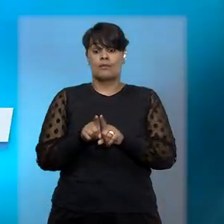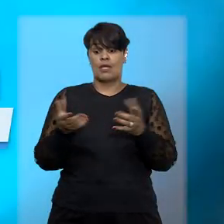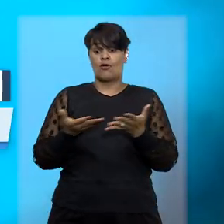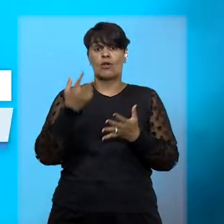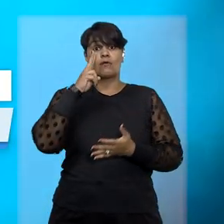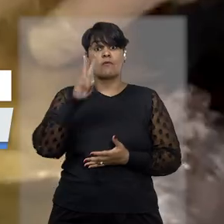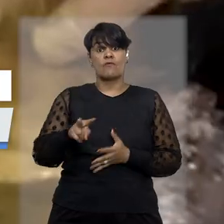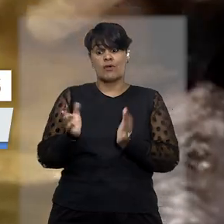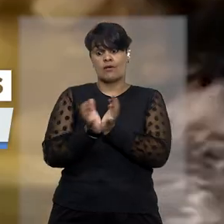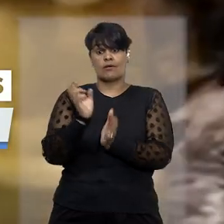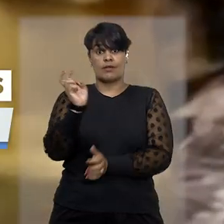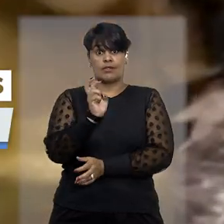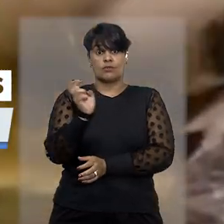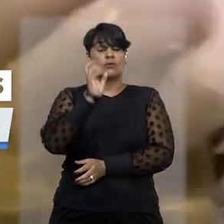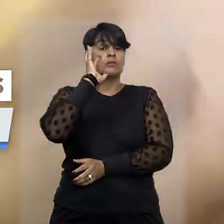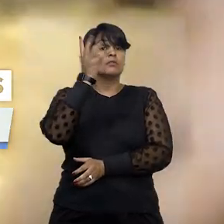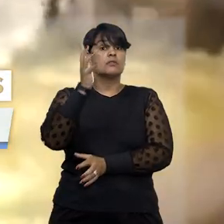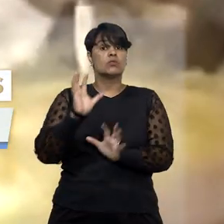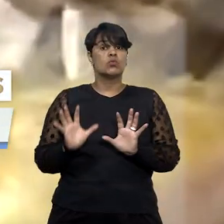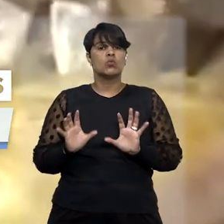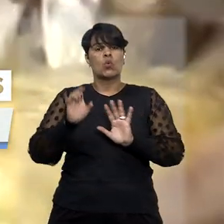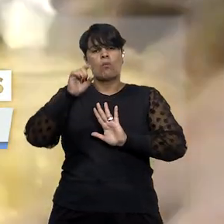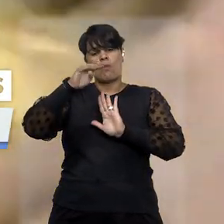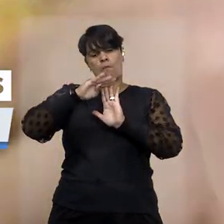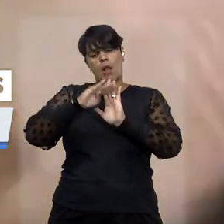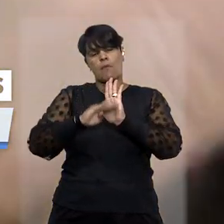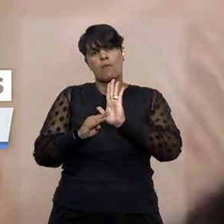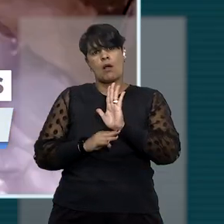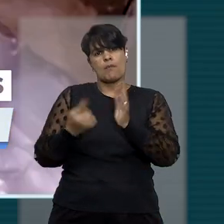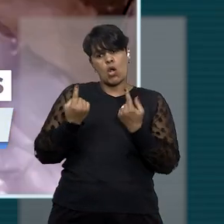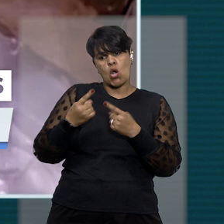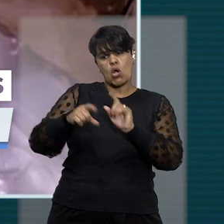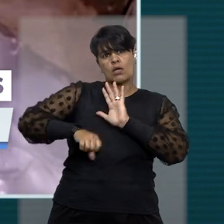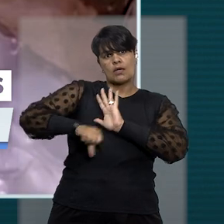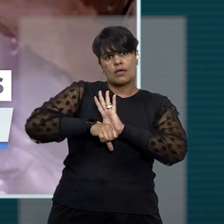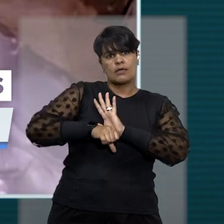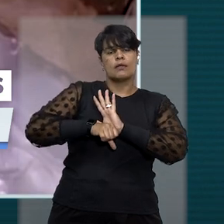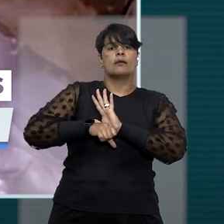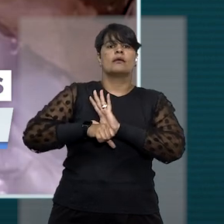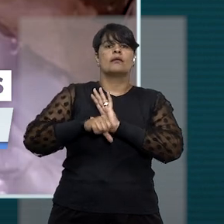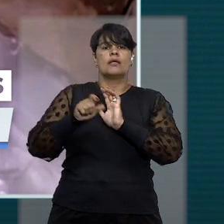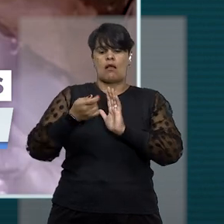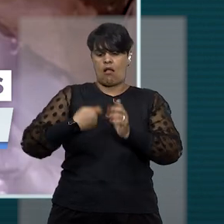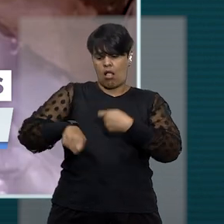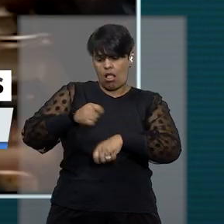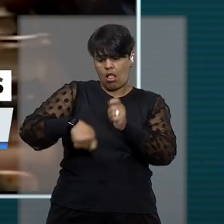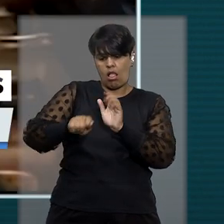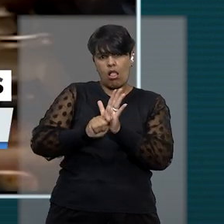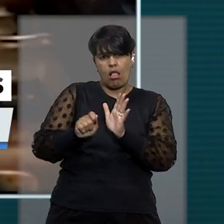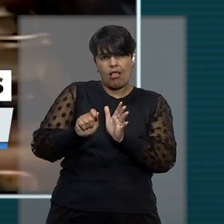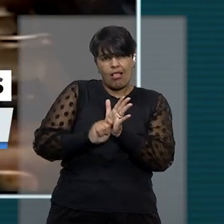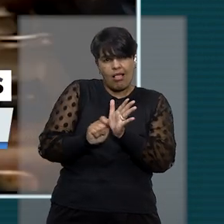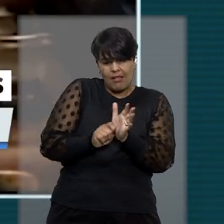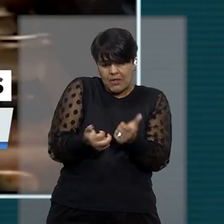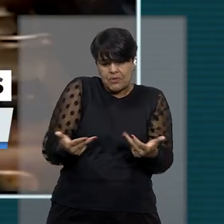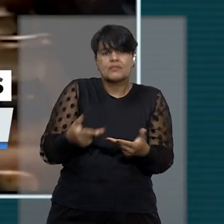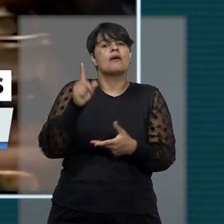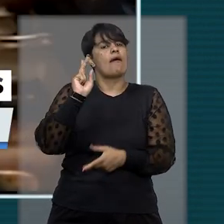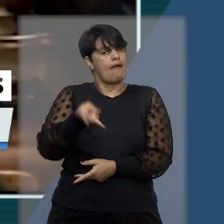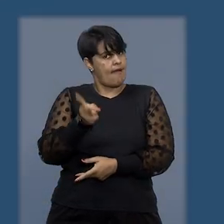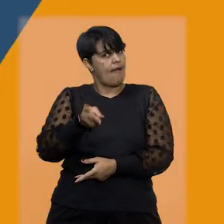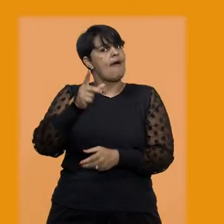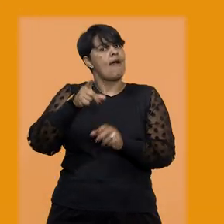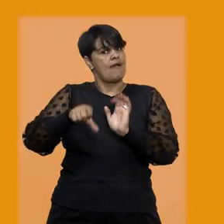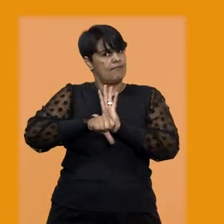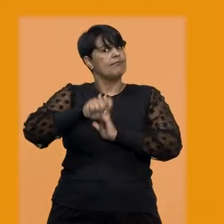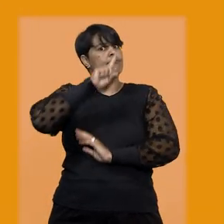que a quinta turma concluiu que o pacote anticrime não retirou o caráter hediondo do tráfico de drogas. E mais,